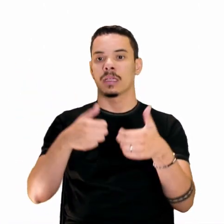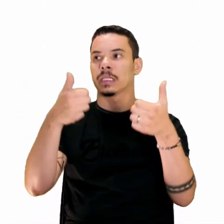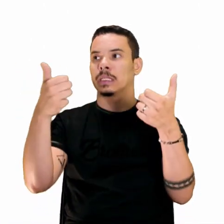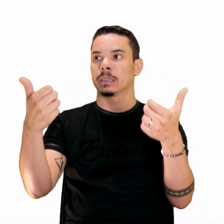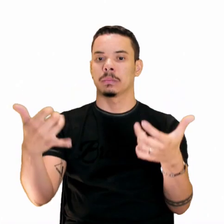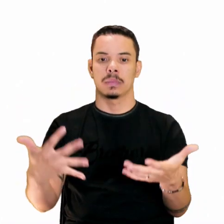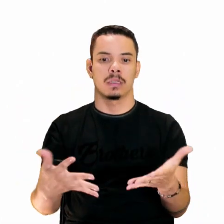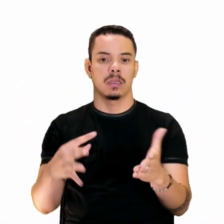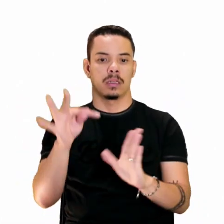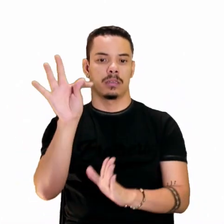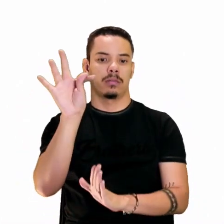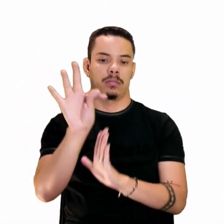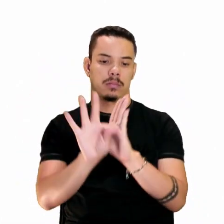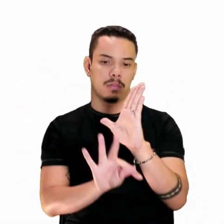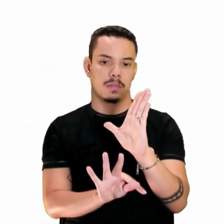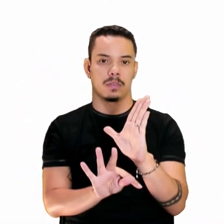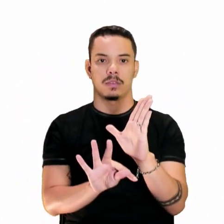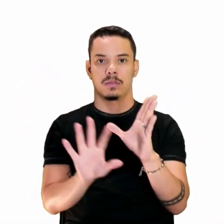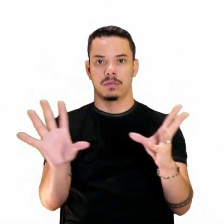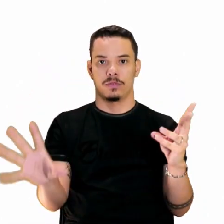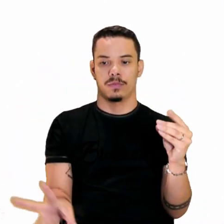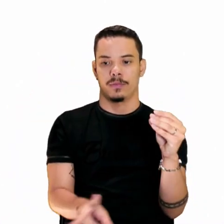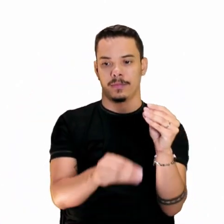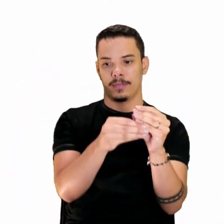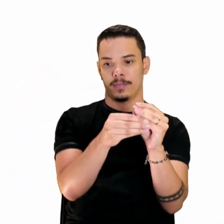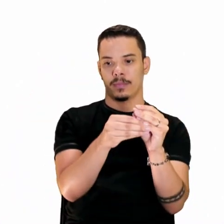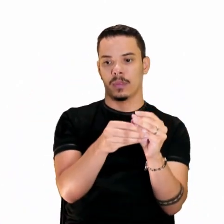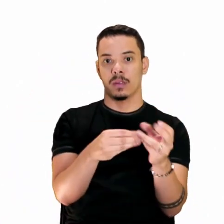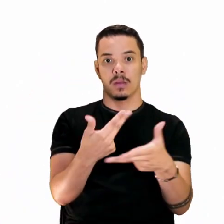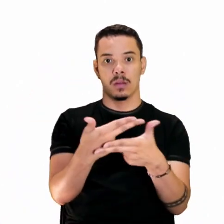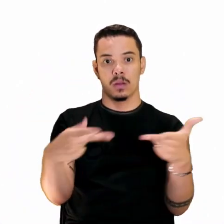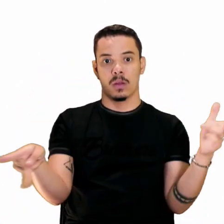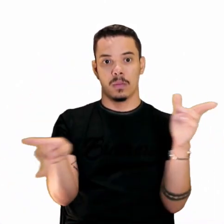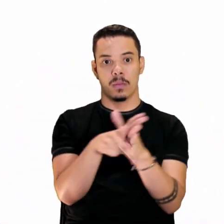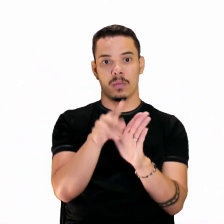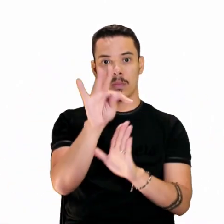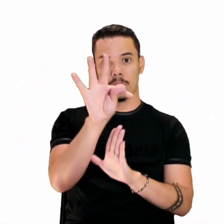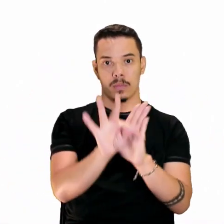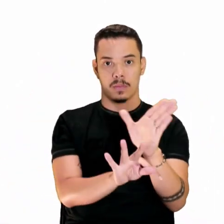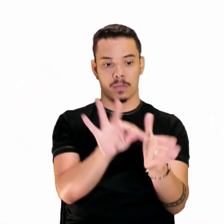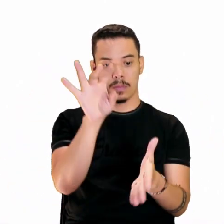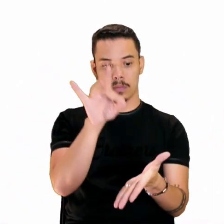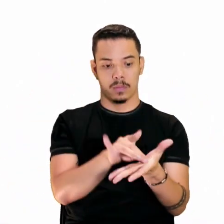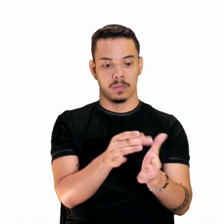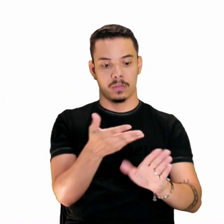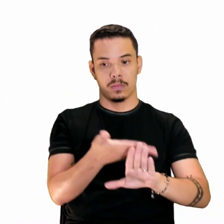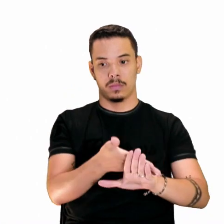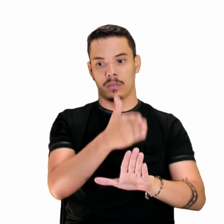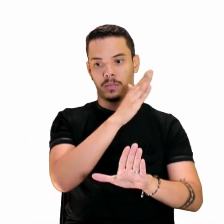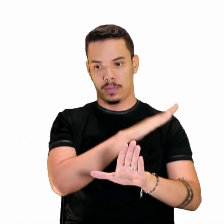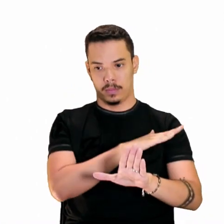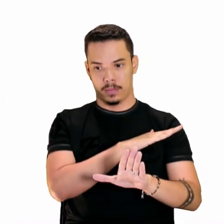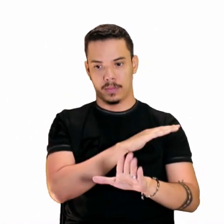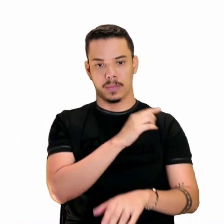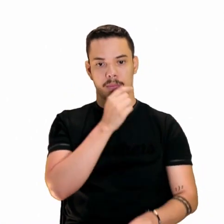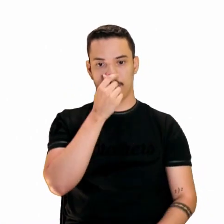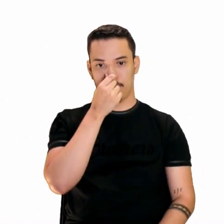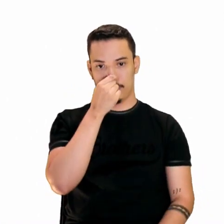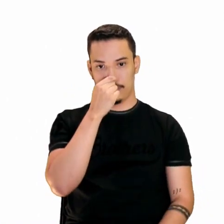produzir um texto explicando algo do texto original. Né? Beleza. E